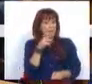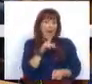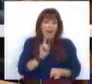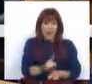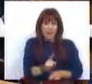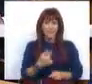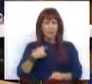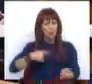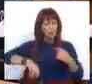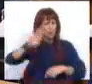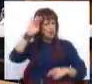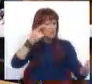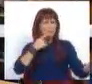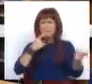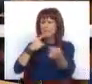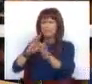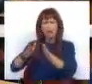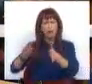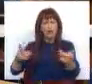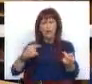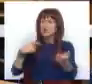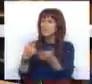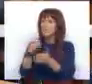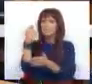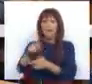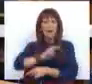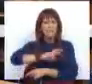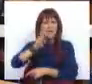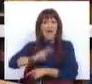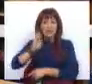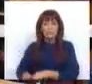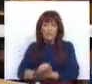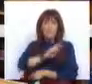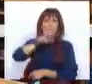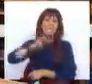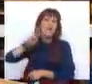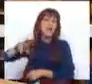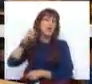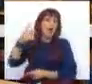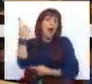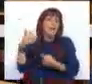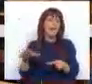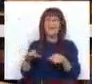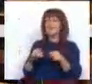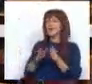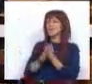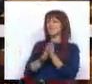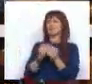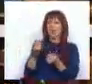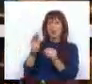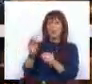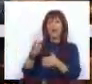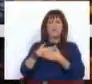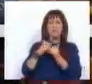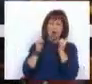E já toda a gente percebeu que nós estamos a pagar milhares de milhões de euros para alguém aceitar ficar com um banco.